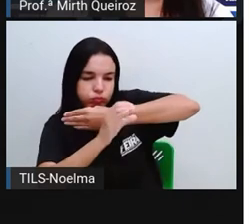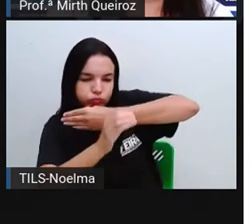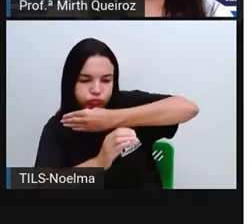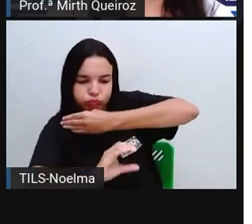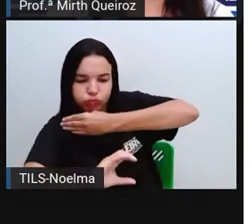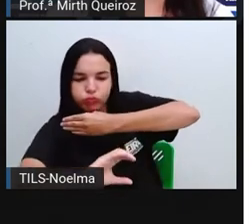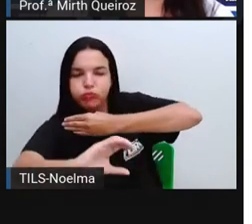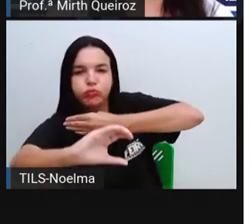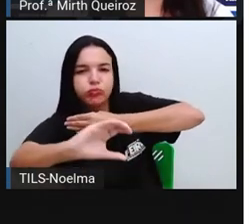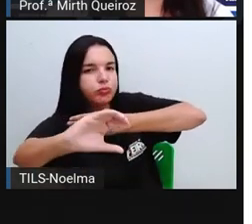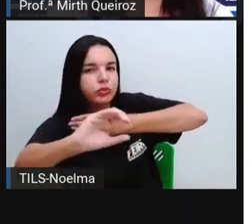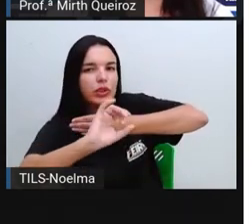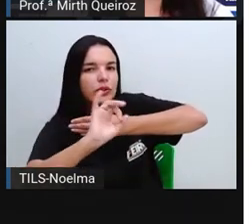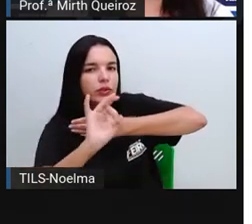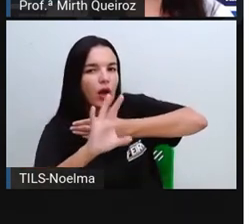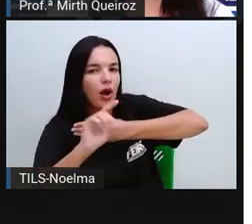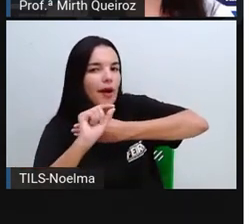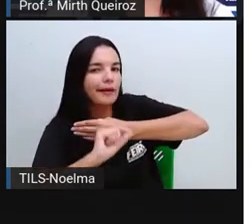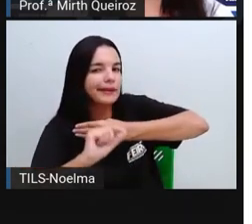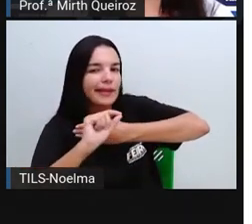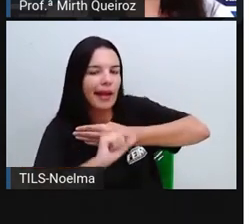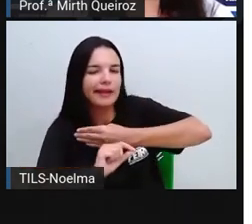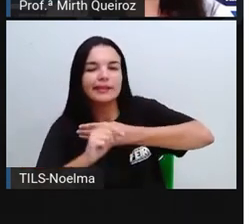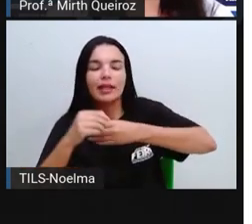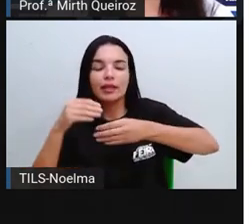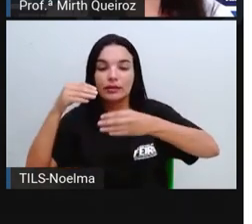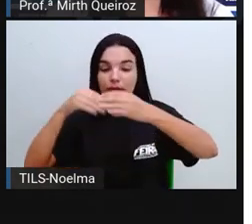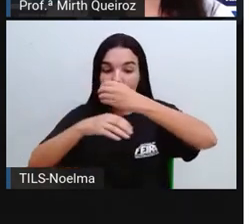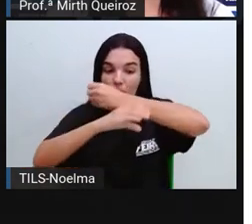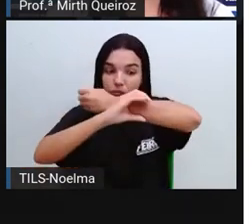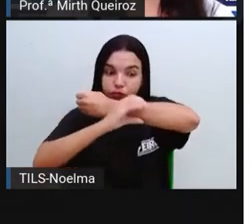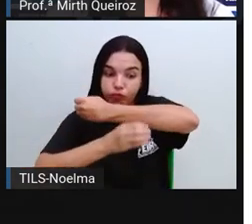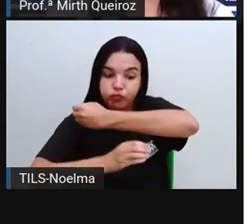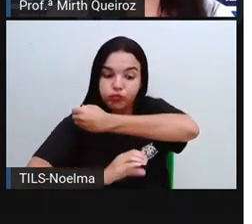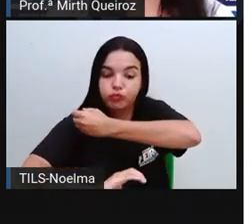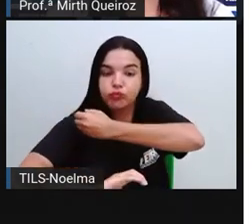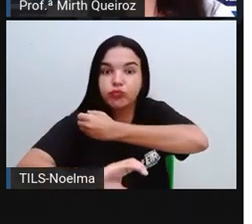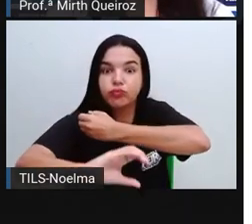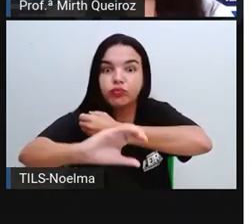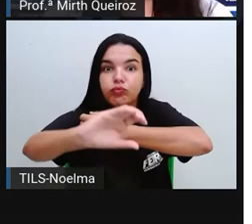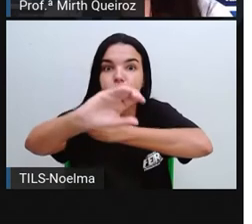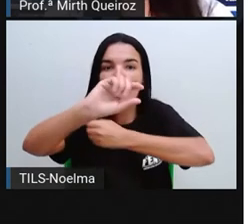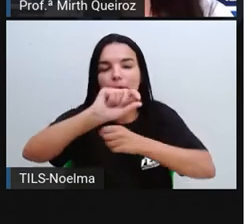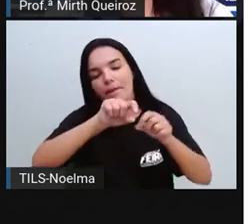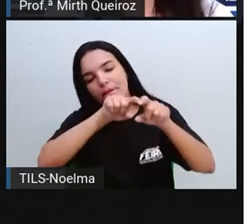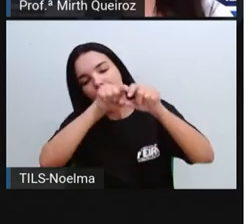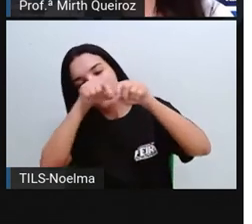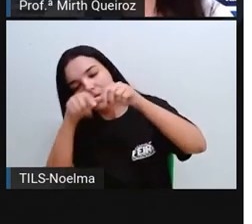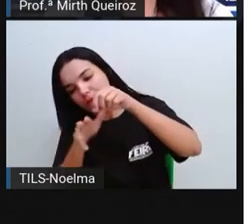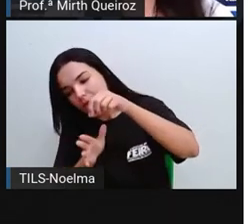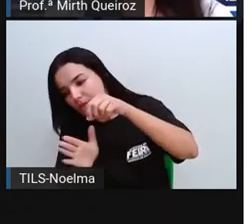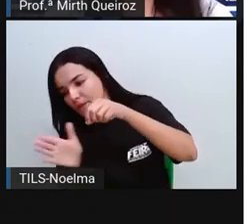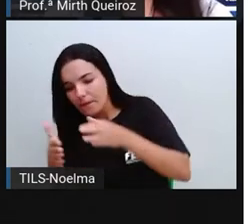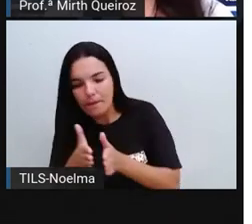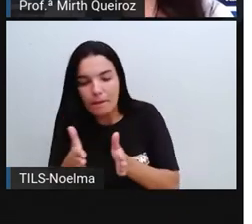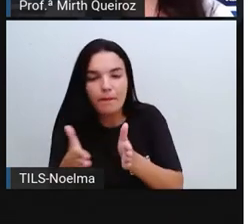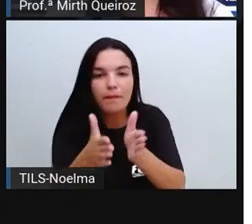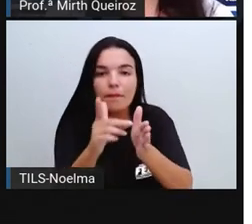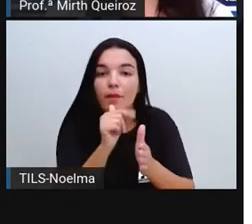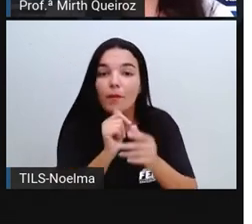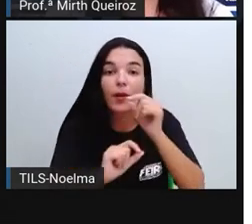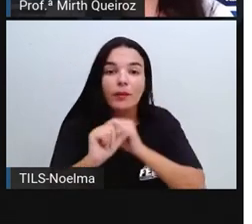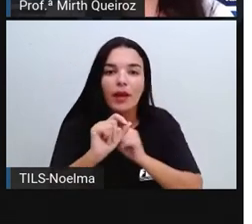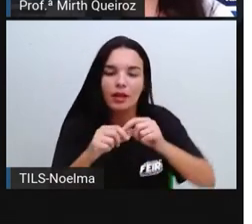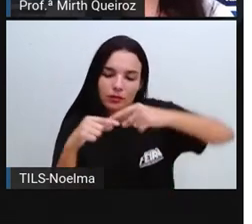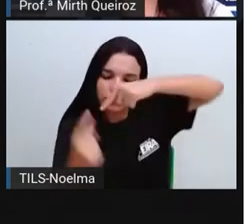canal, essa água do reservatório vai entrar por aqui, e para ela voltar a seguir o percurso aí do rio, ela